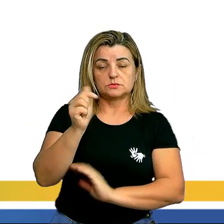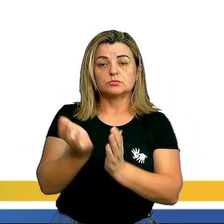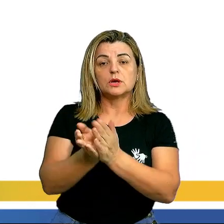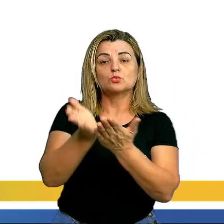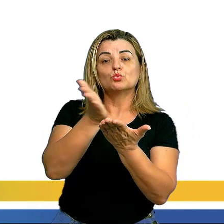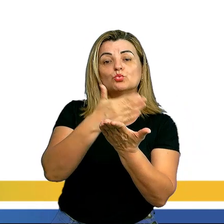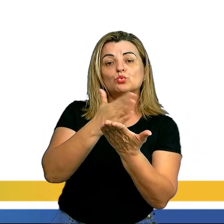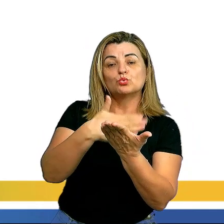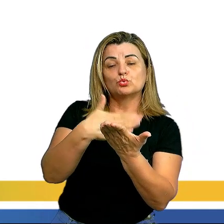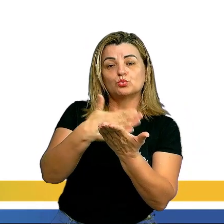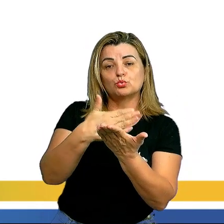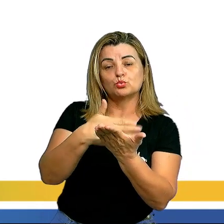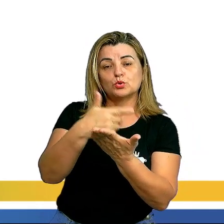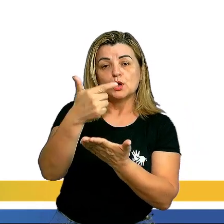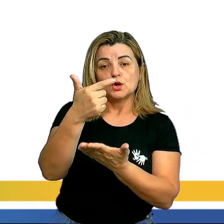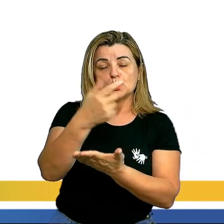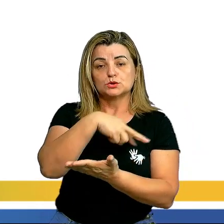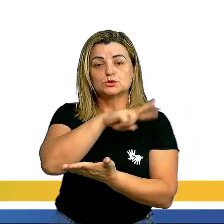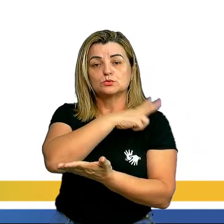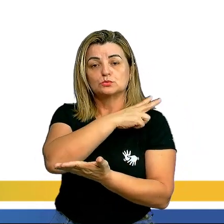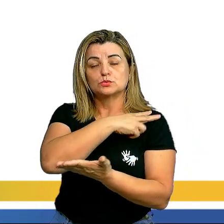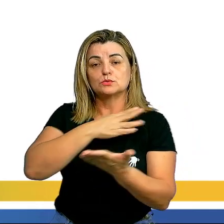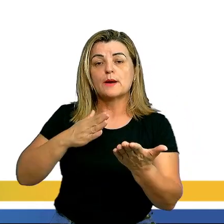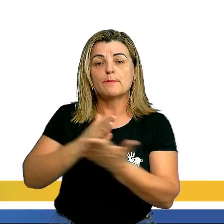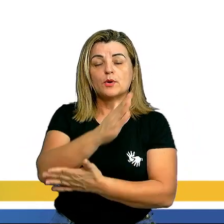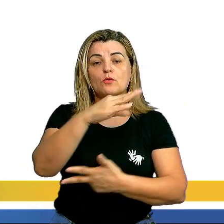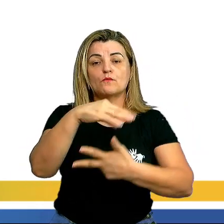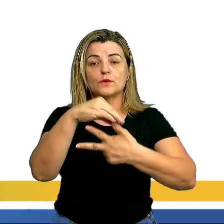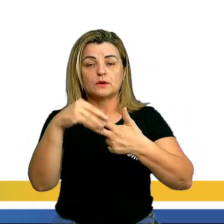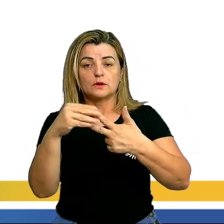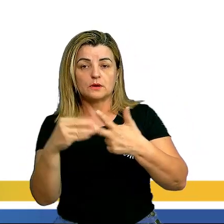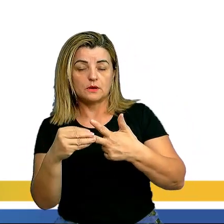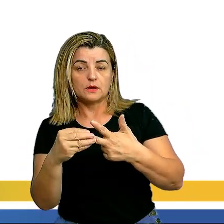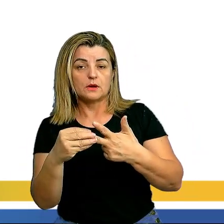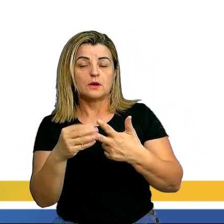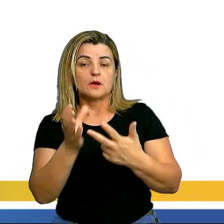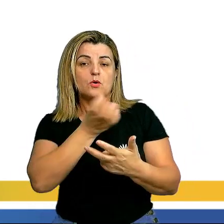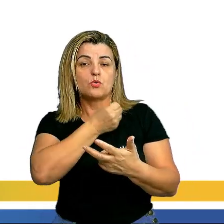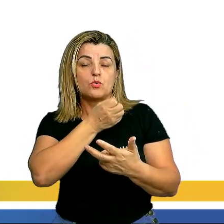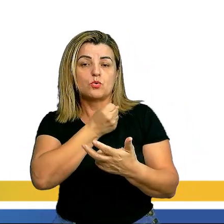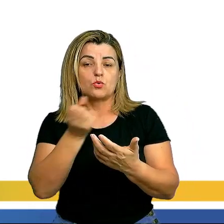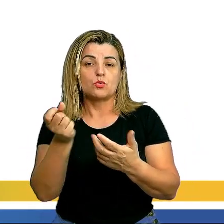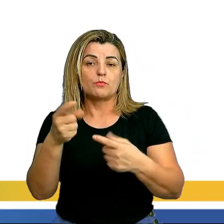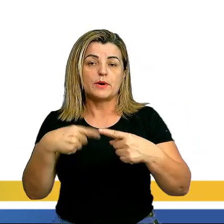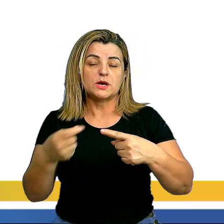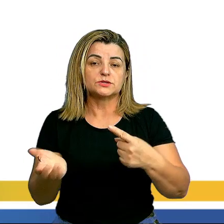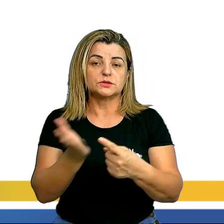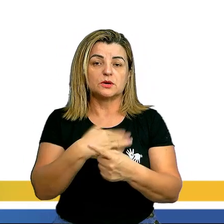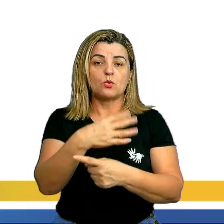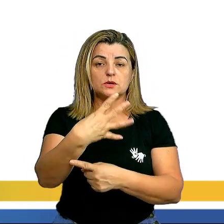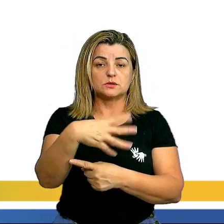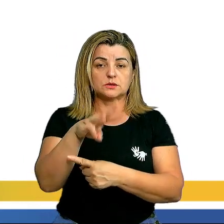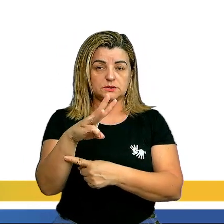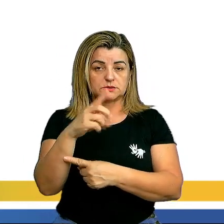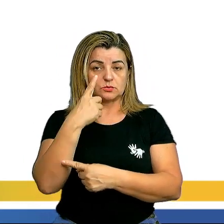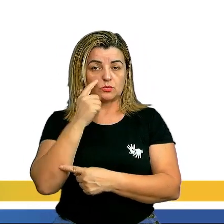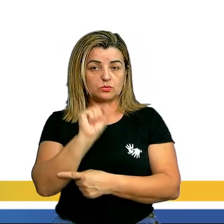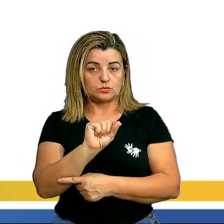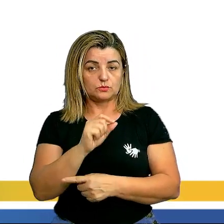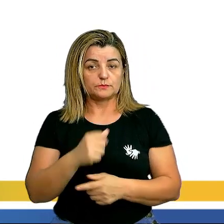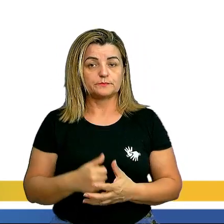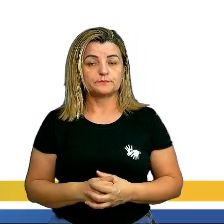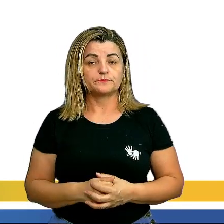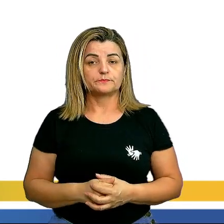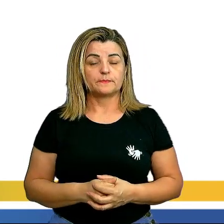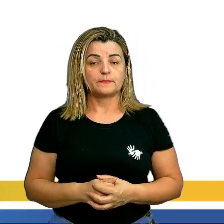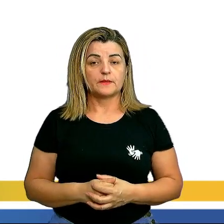no livro do segundo ano, A Prova Enem, na página 43. Diz o seguinte, a questão,